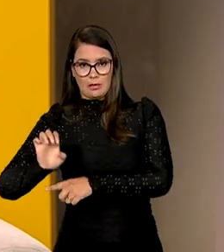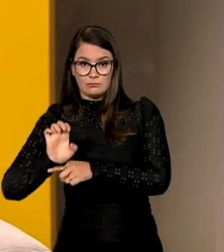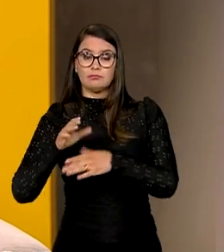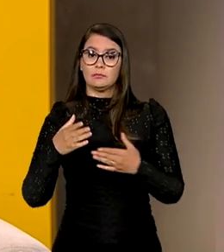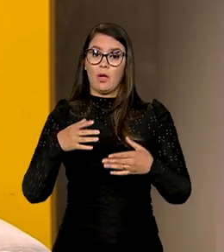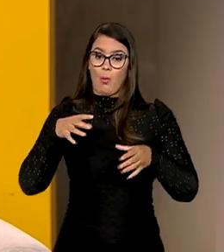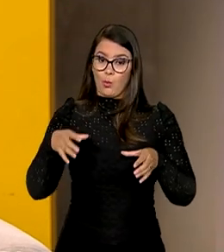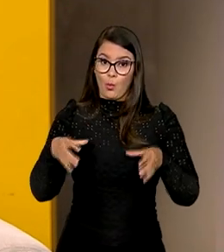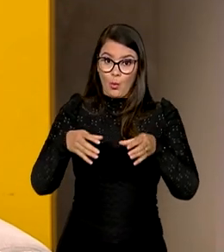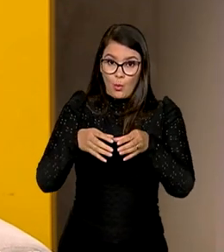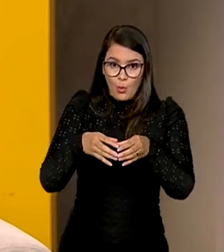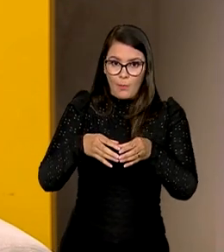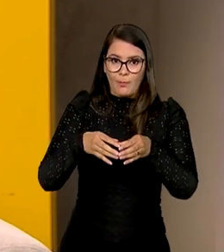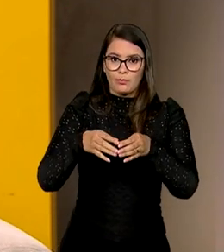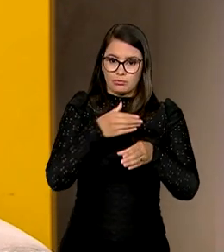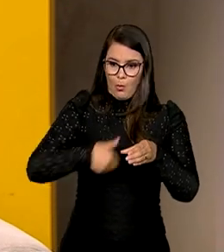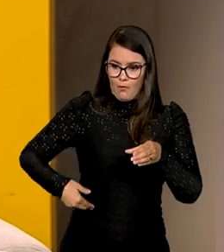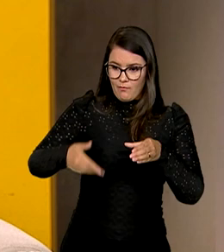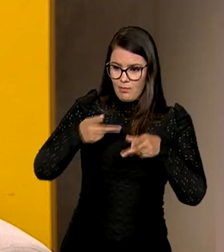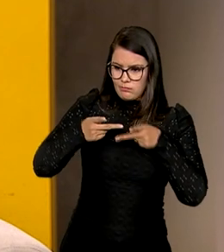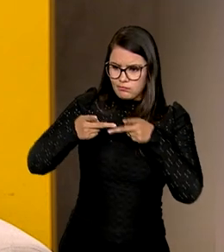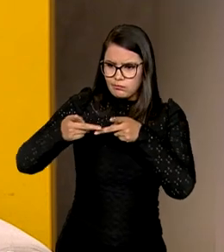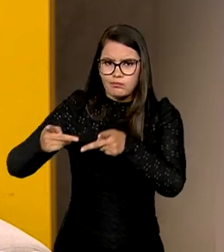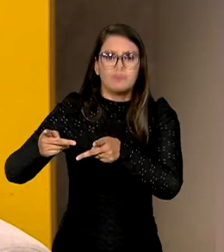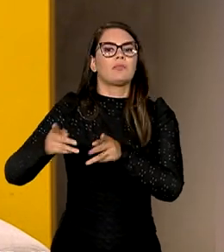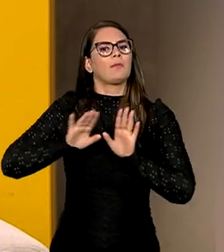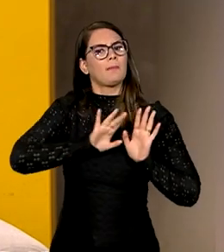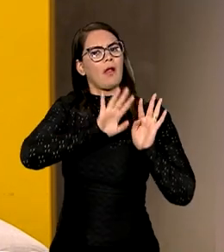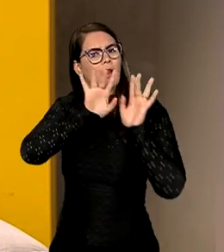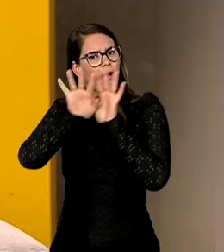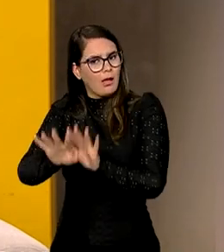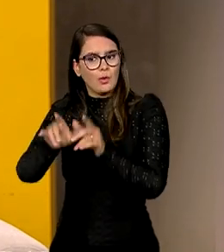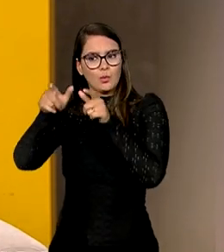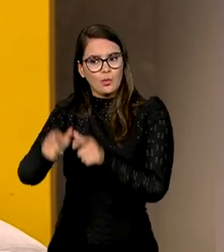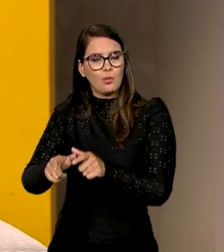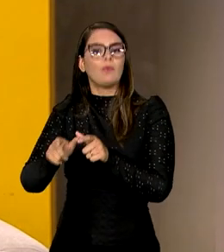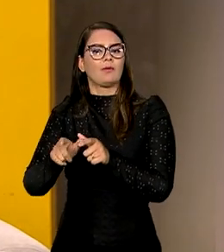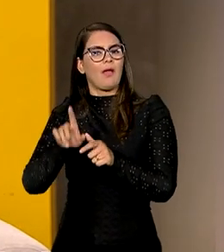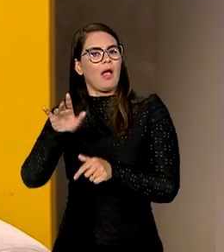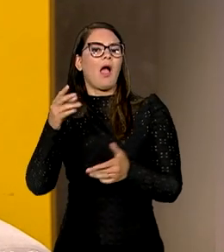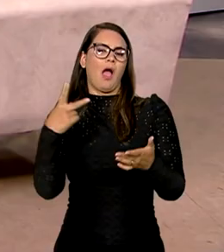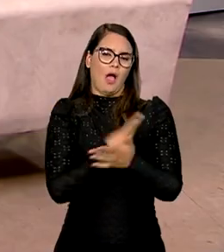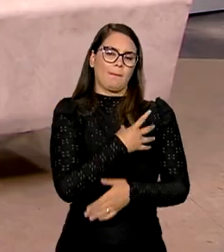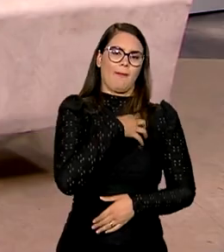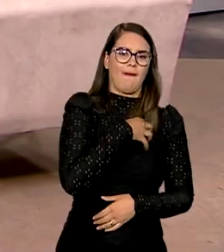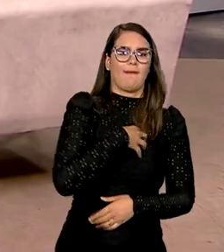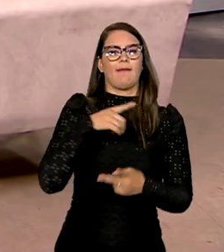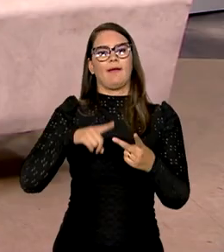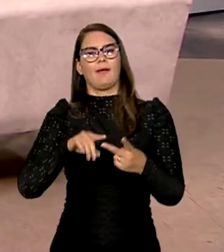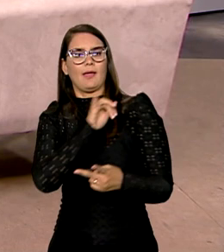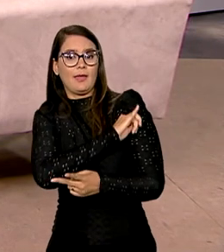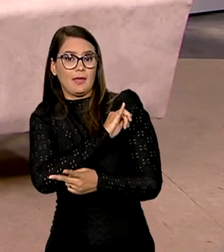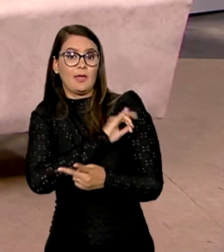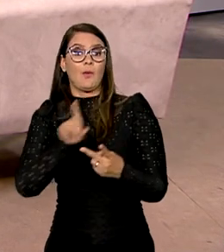presença do governo federal com todos os seus ministérios na unidade da federação. Foi assim na Bahia, foi assim no Rio de Janeiro e